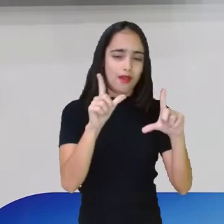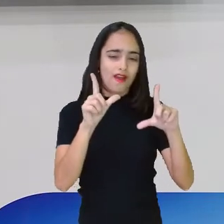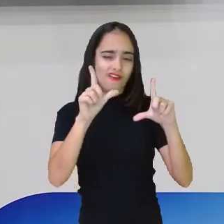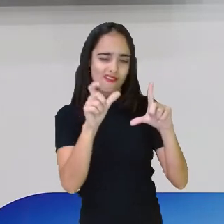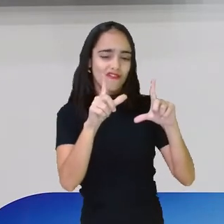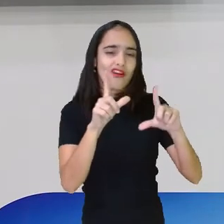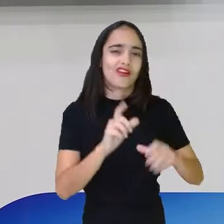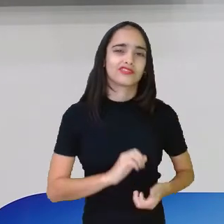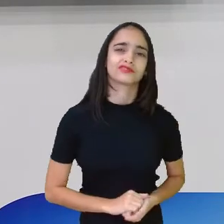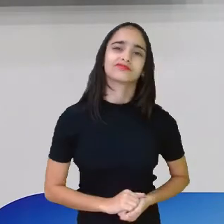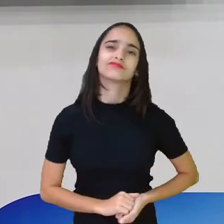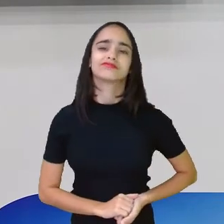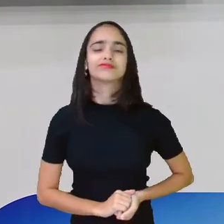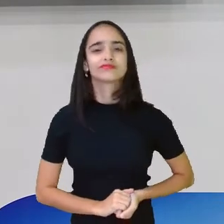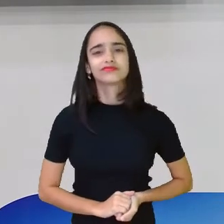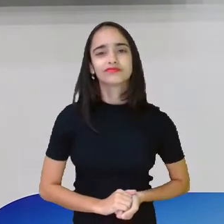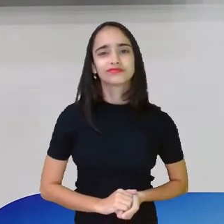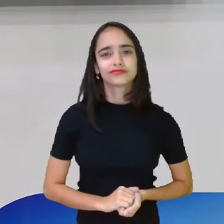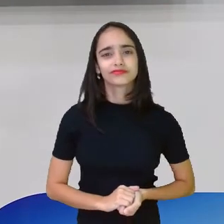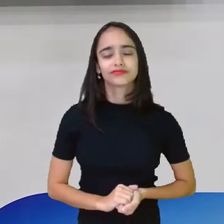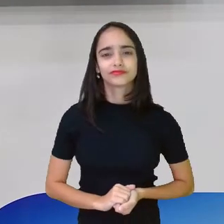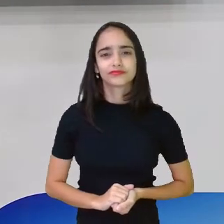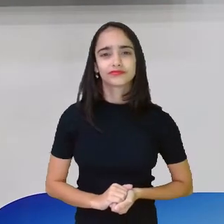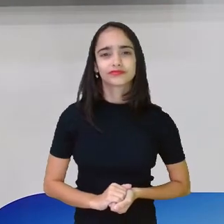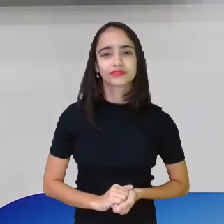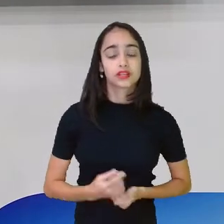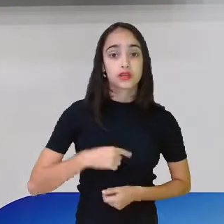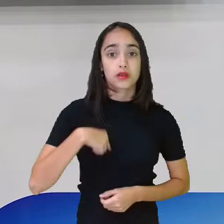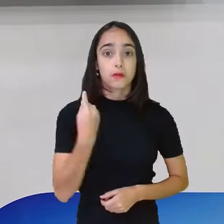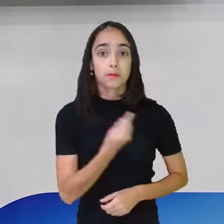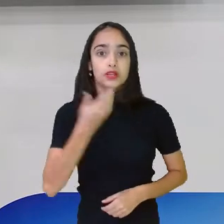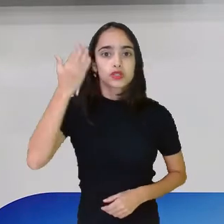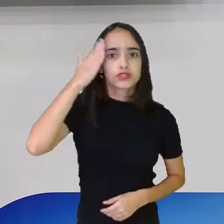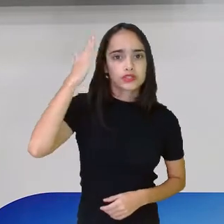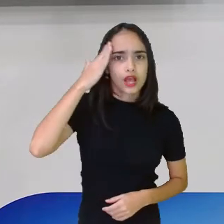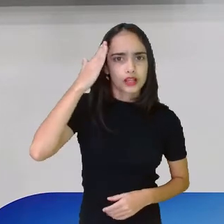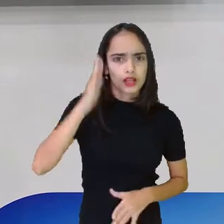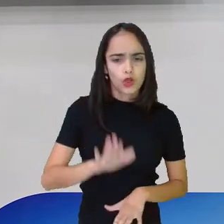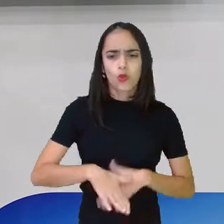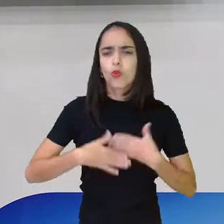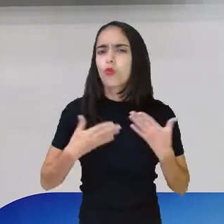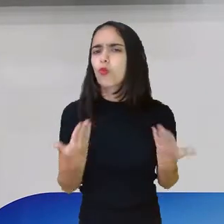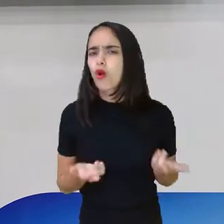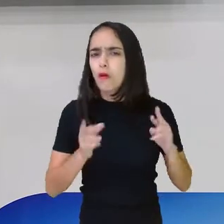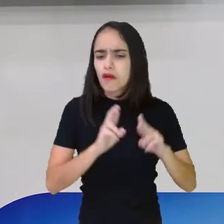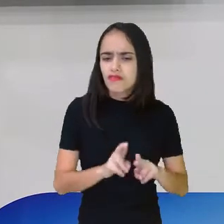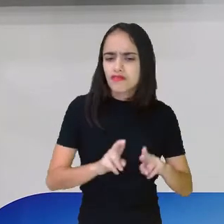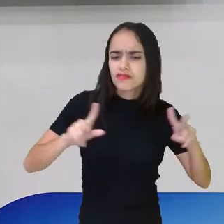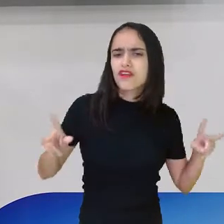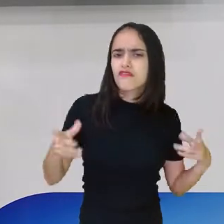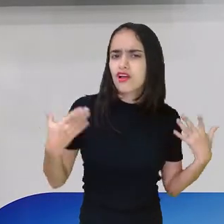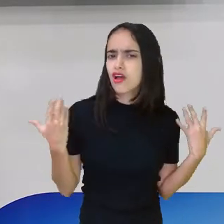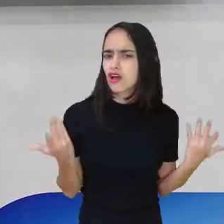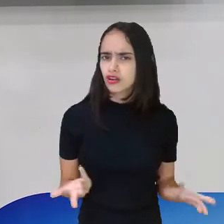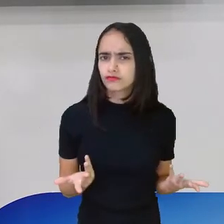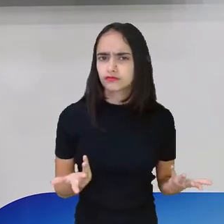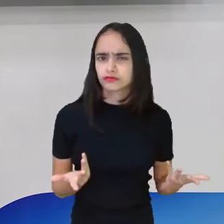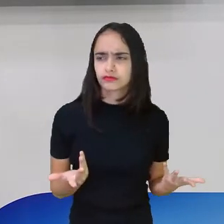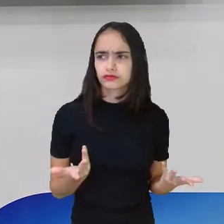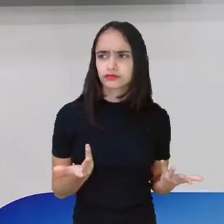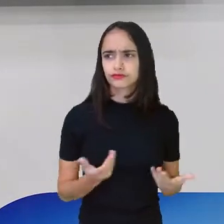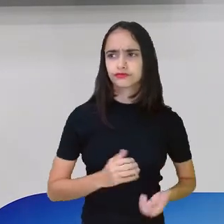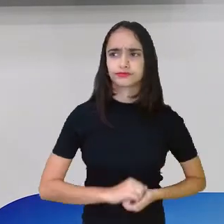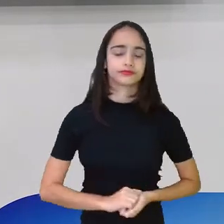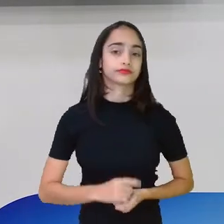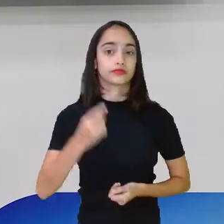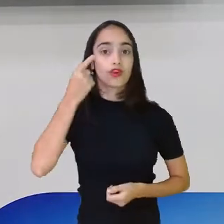monarca. Tá vendo? Então, pra gente entender qual é a diferença de monarquia para a República, porque muita gente fica nessa